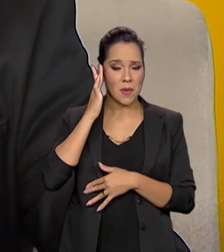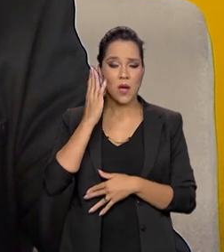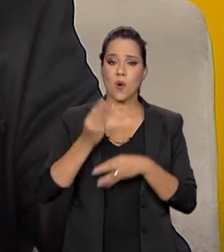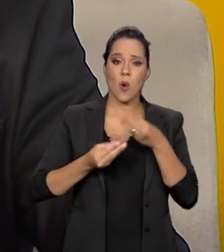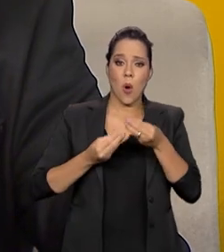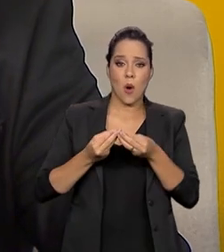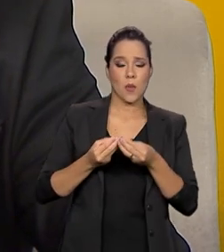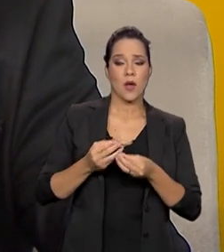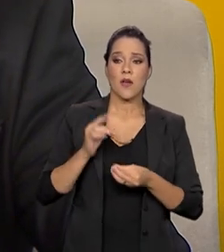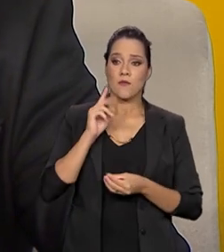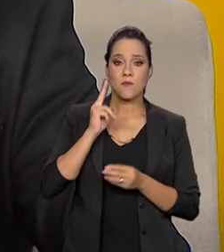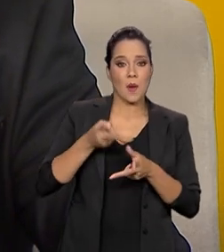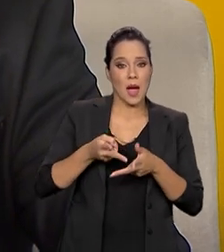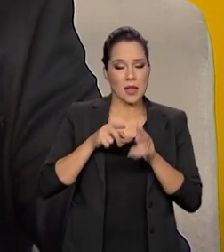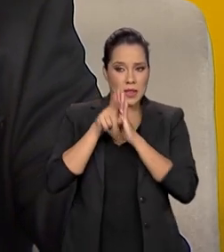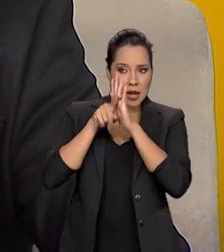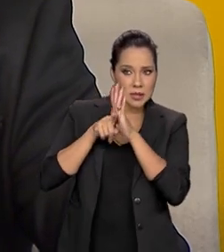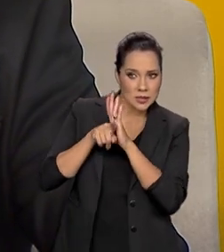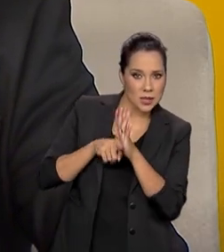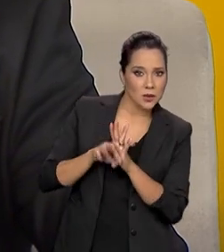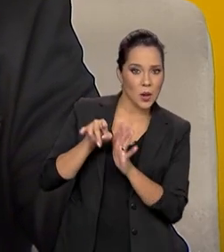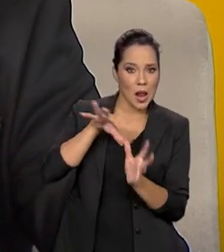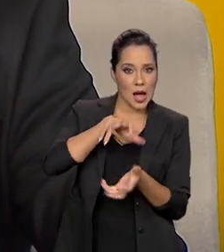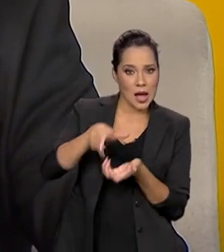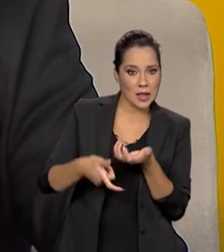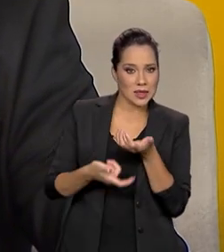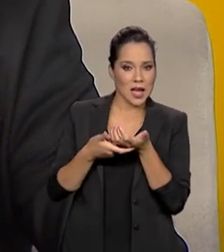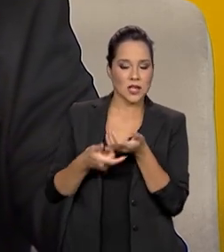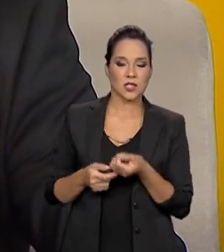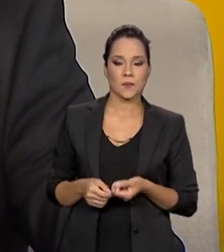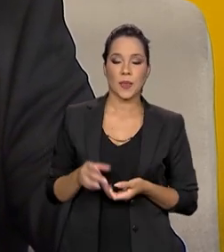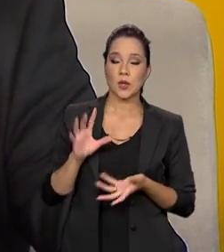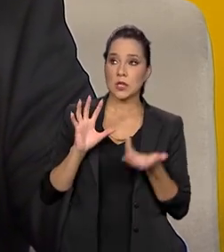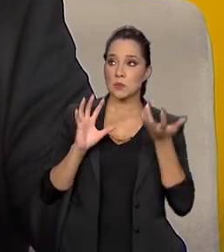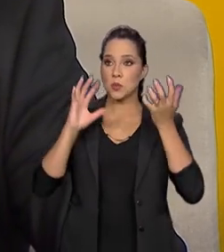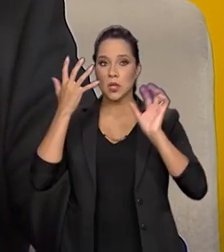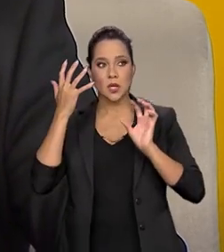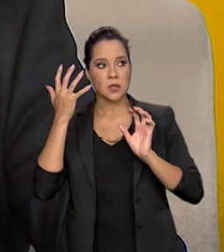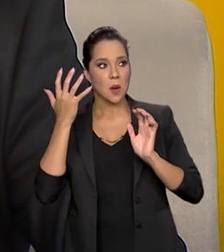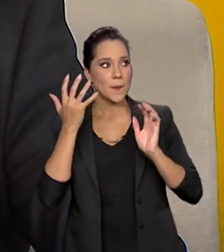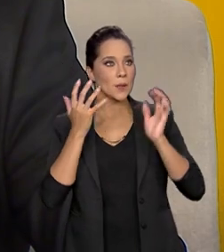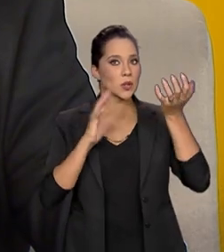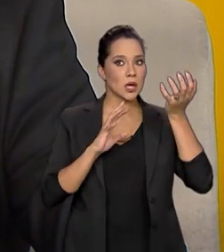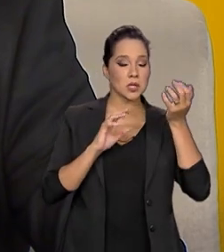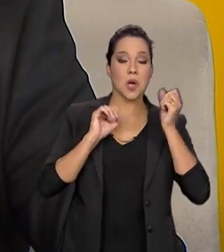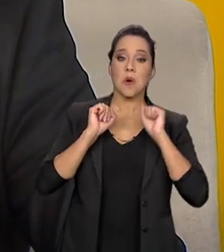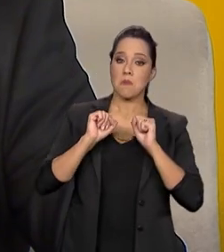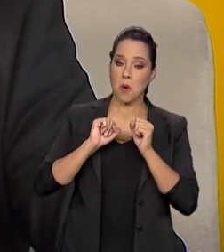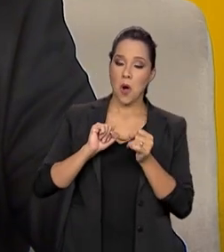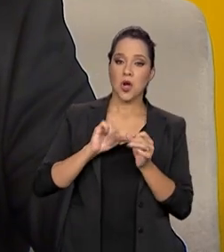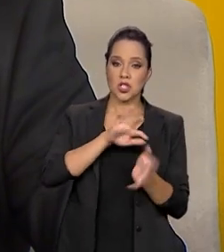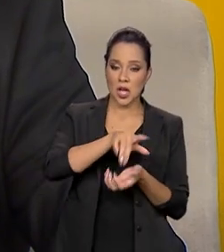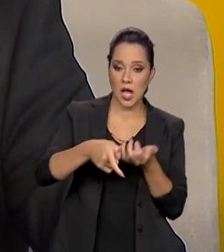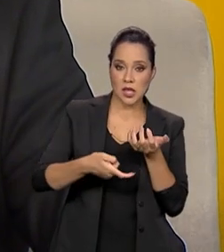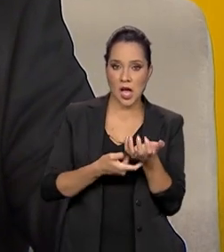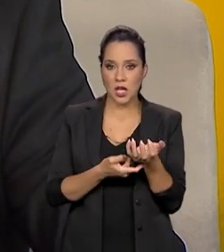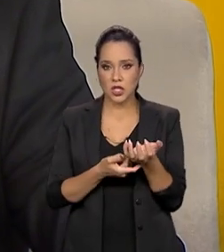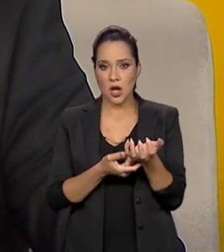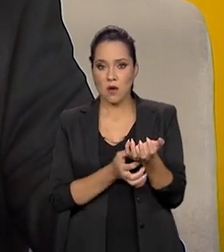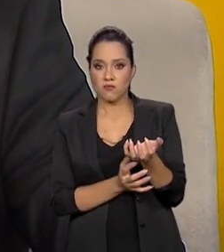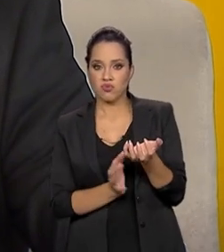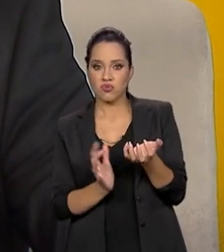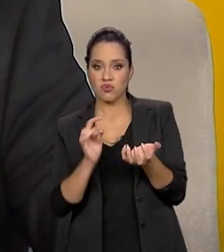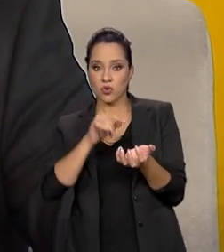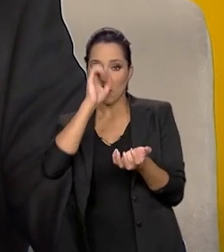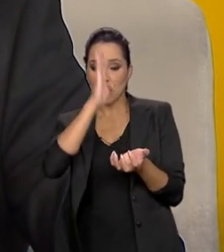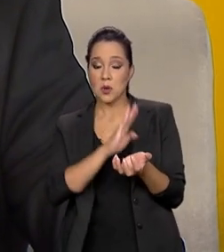partir da Antártica. Então, essas mudanças podem atingir o Brasil. E aí pode ter desastres